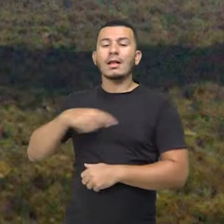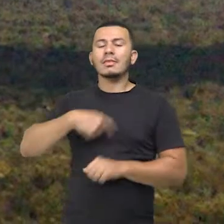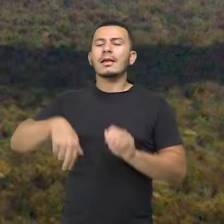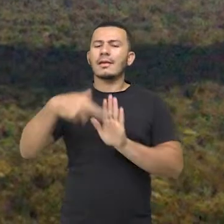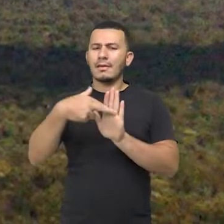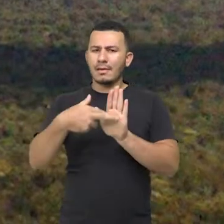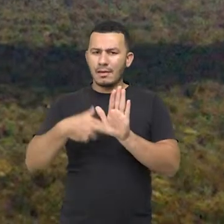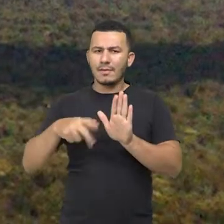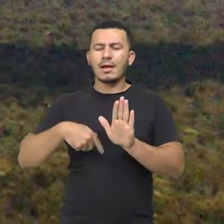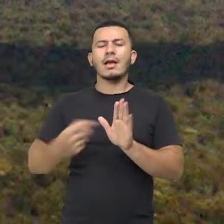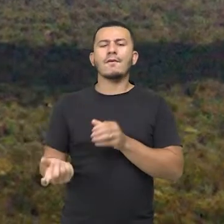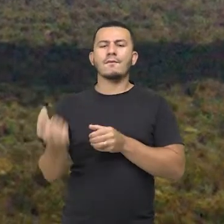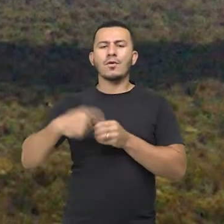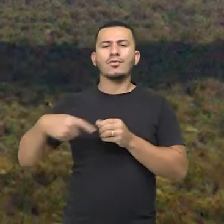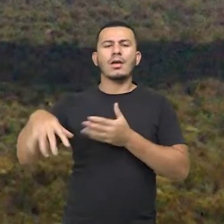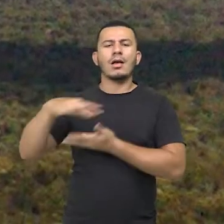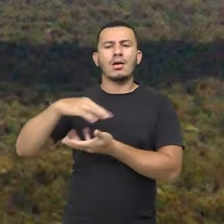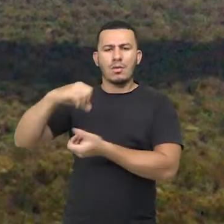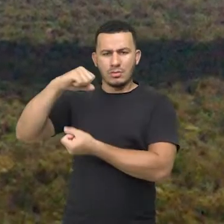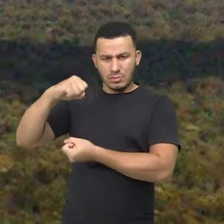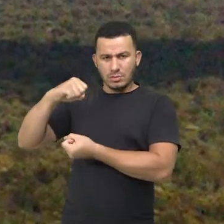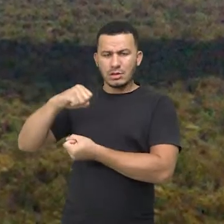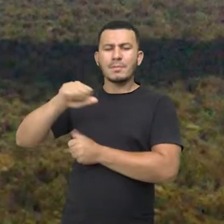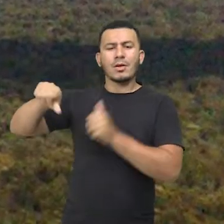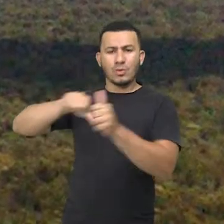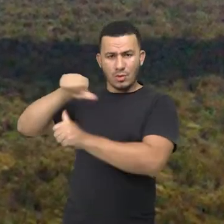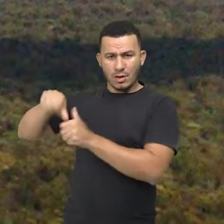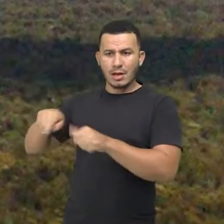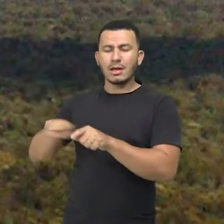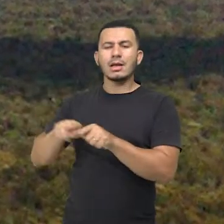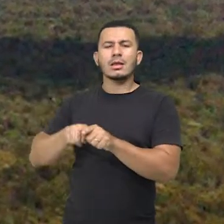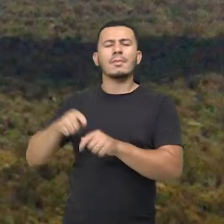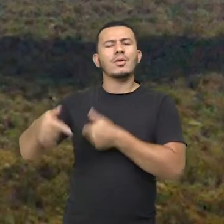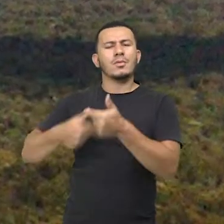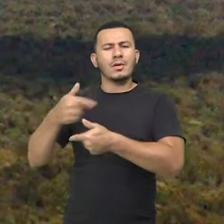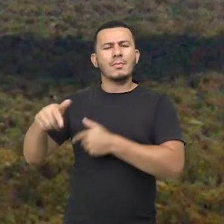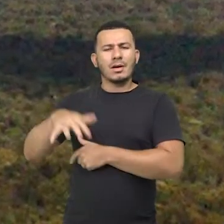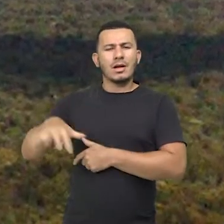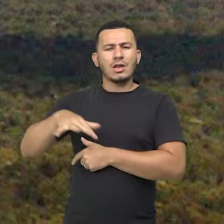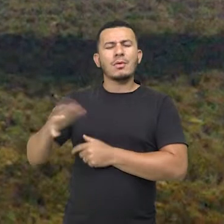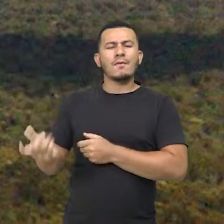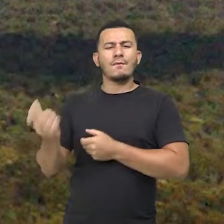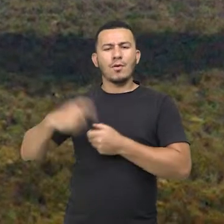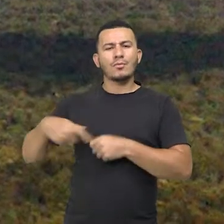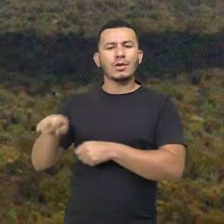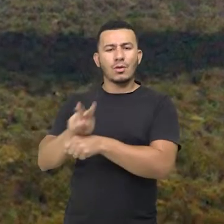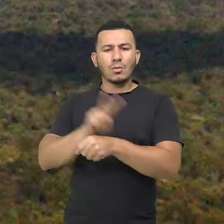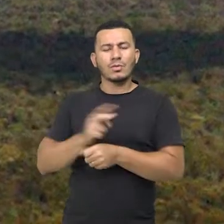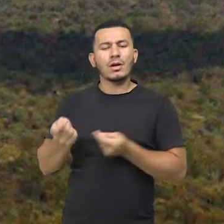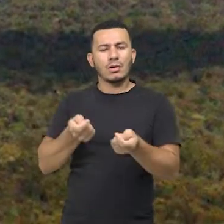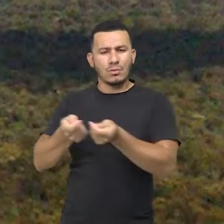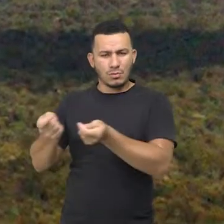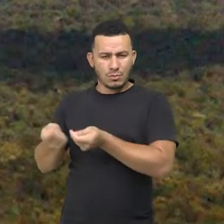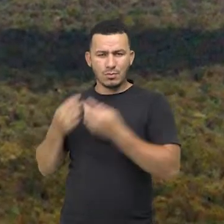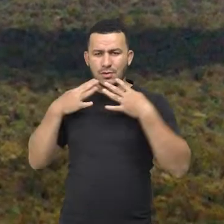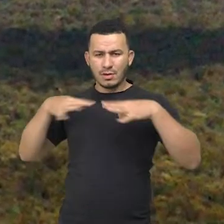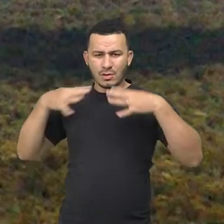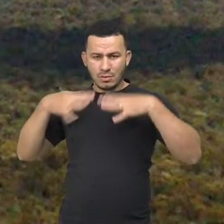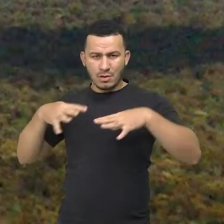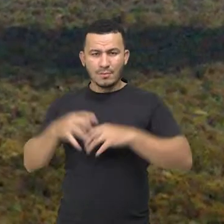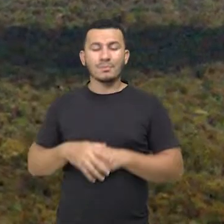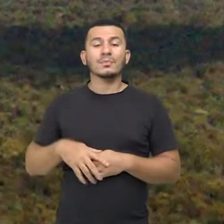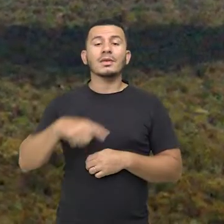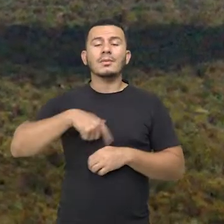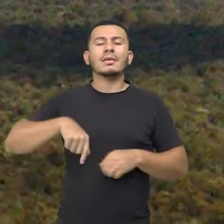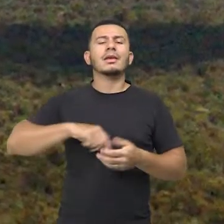recuperação de seus ecossistemas, alterados e as ações de manejo necessárias para recuperar e preservar o equilíbrio natural, a diversidade